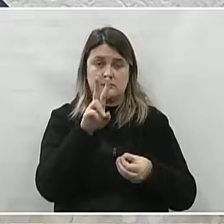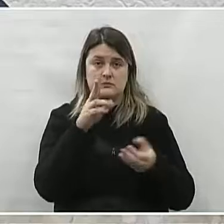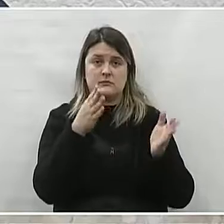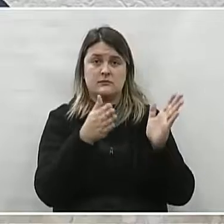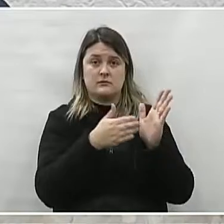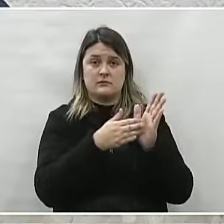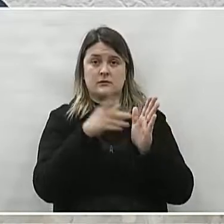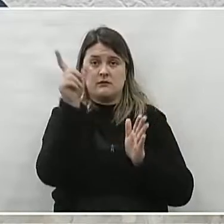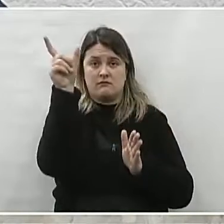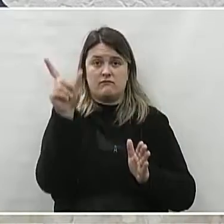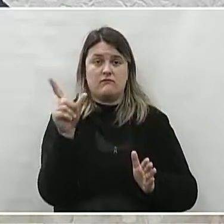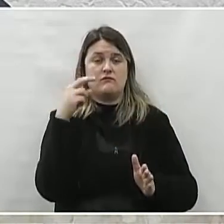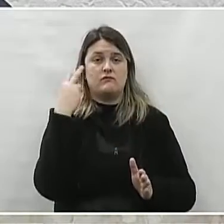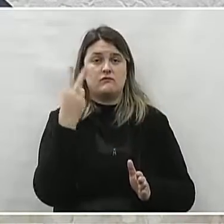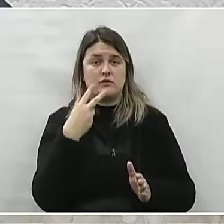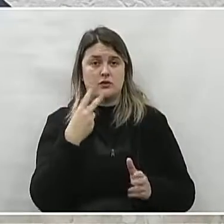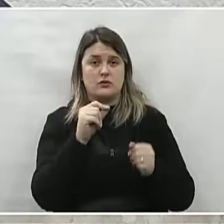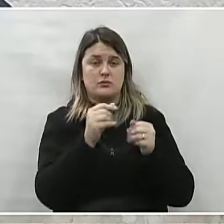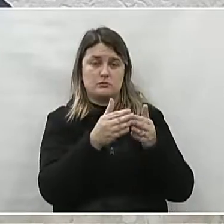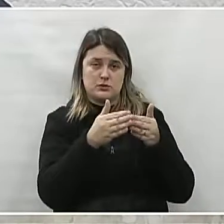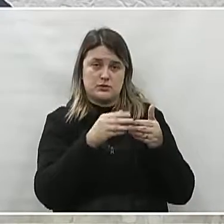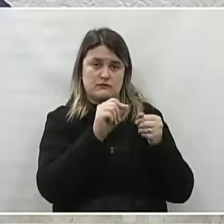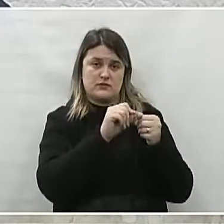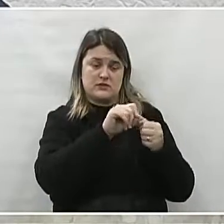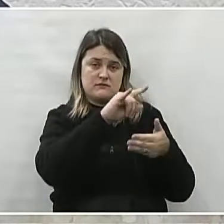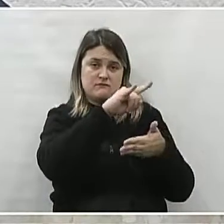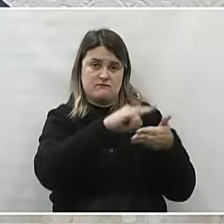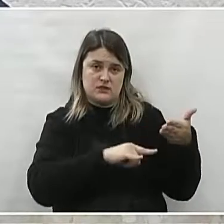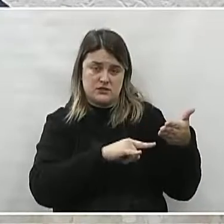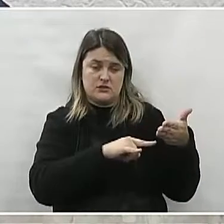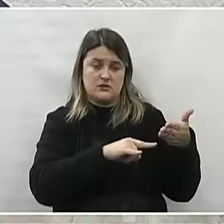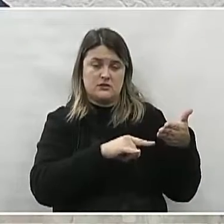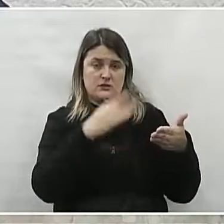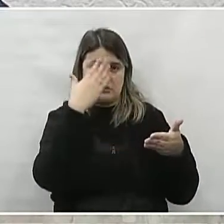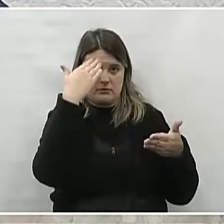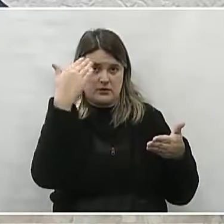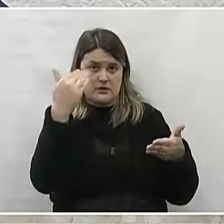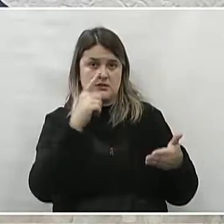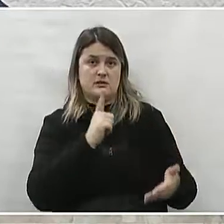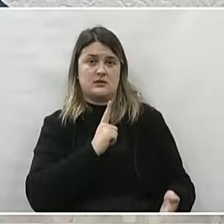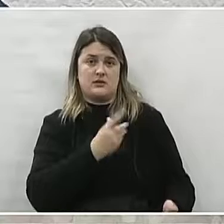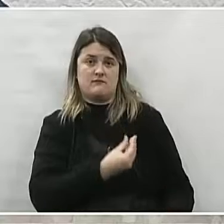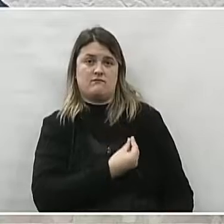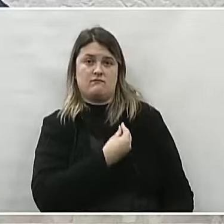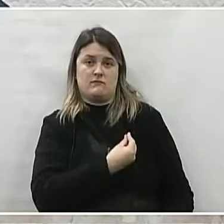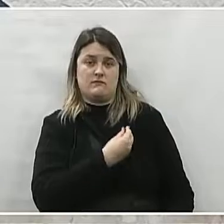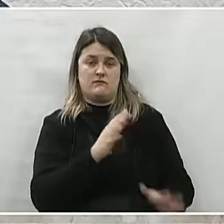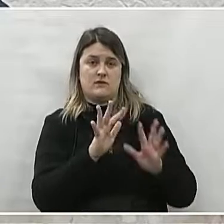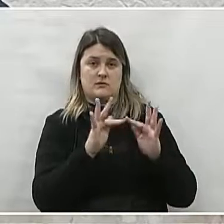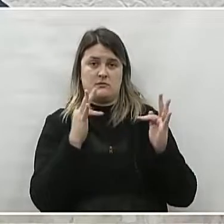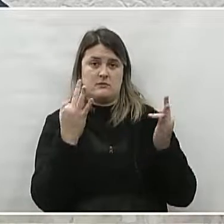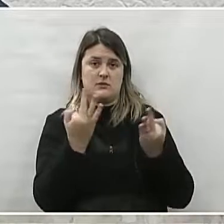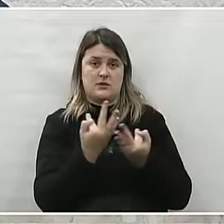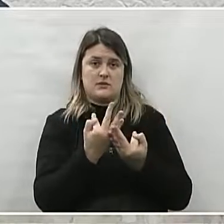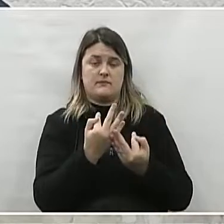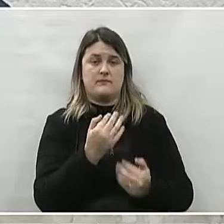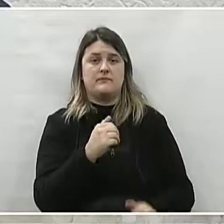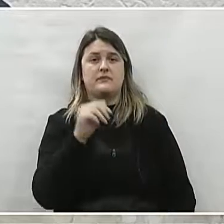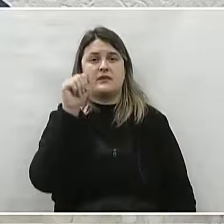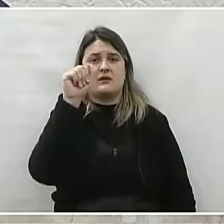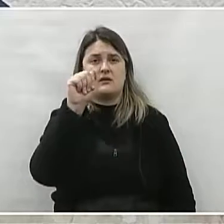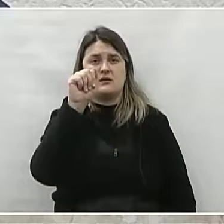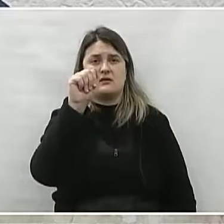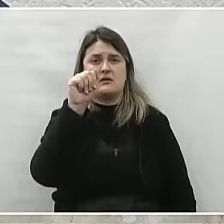através do vereador proponente dessa moção, tem respeitosamente a presença da família Agedorn,